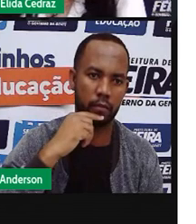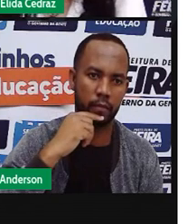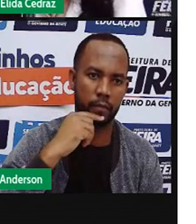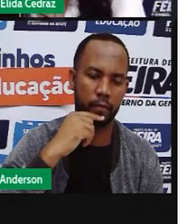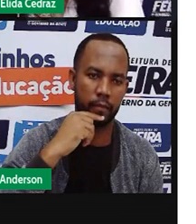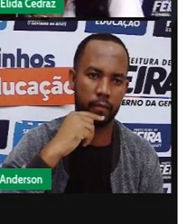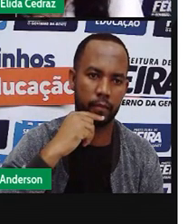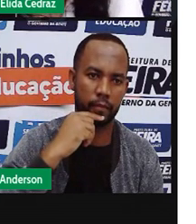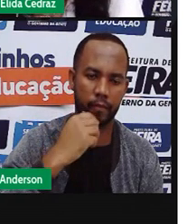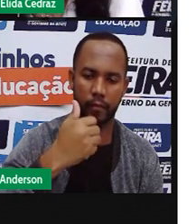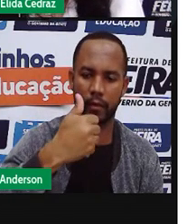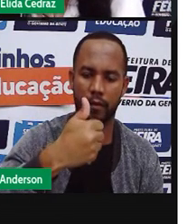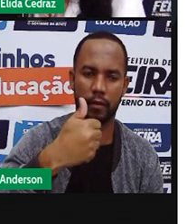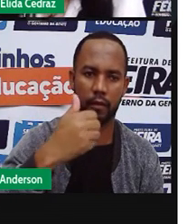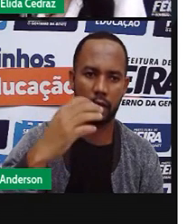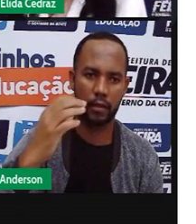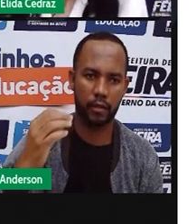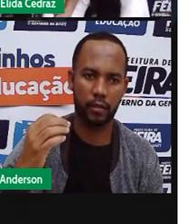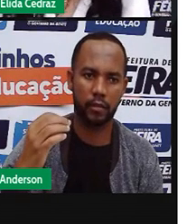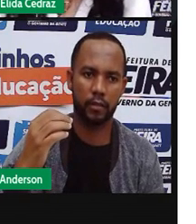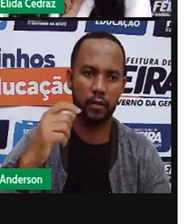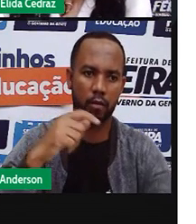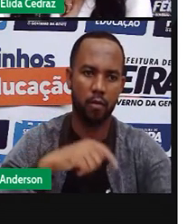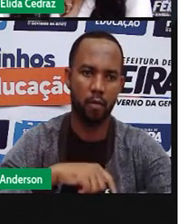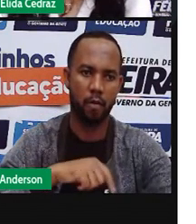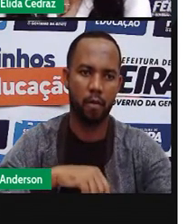dez horas